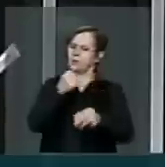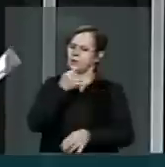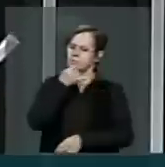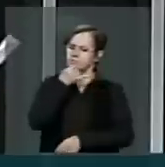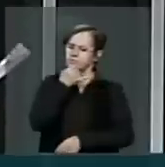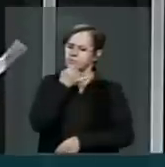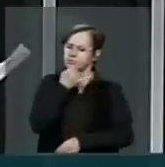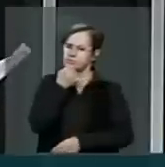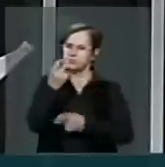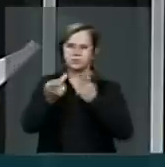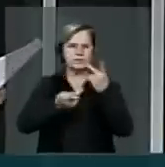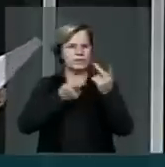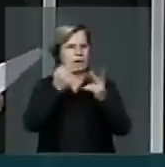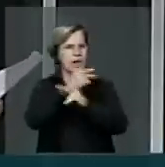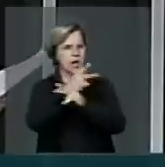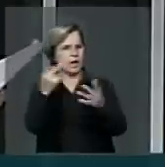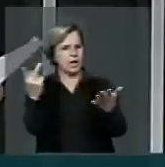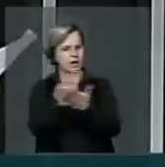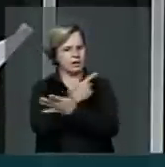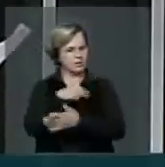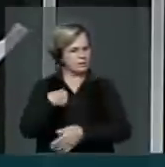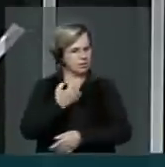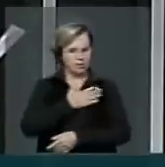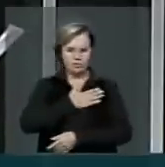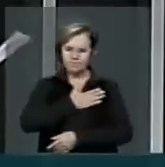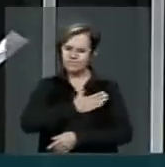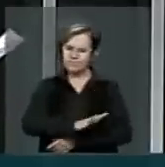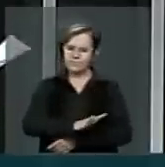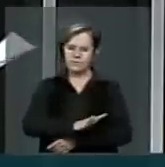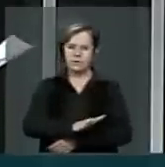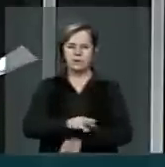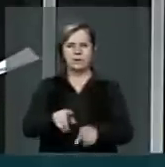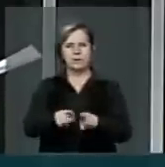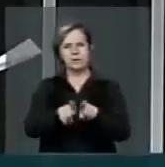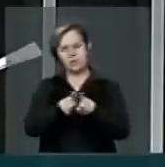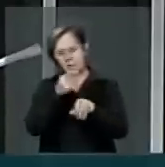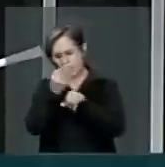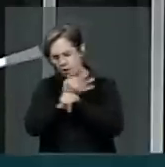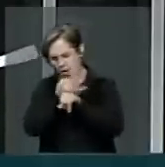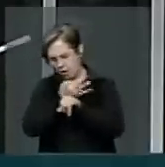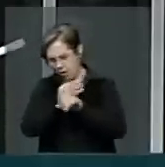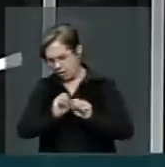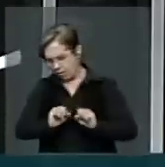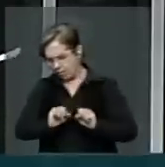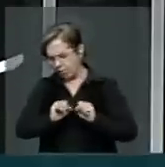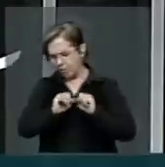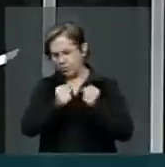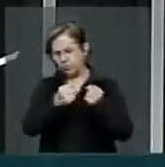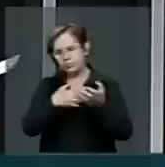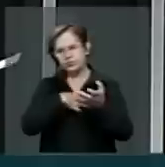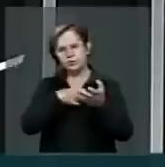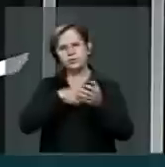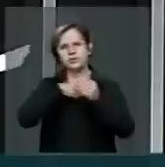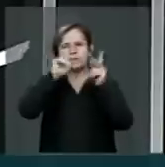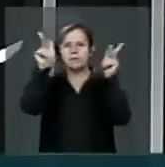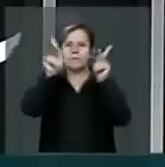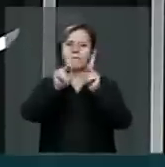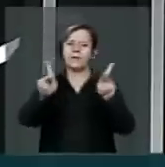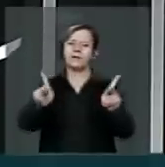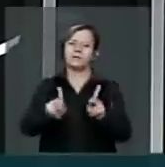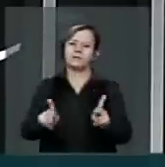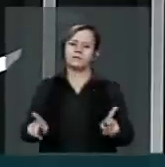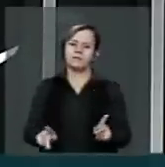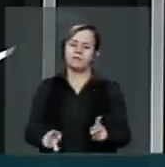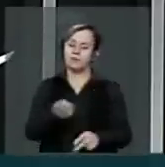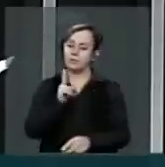registrar publicamente a nossa indignação de resistirmos de uma forma pacífica como nós